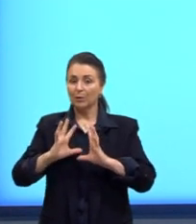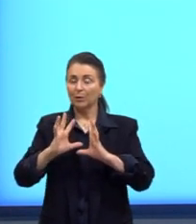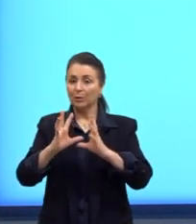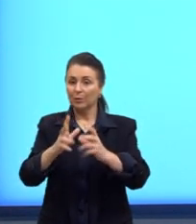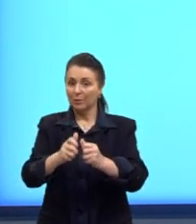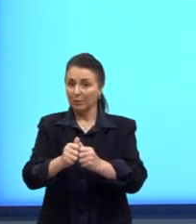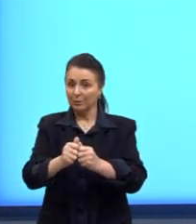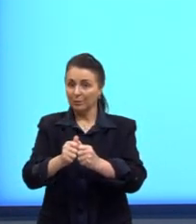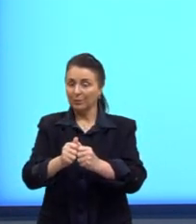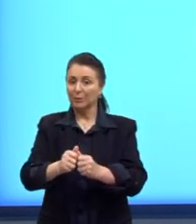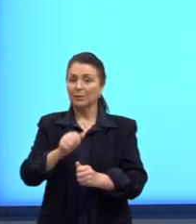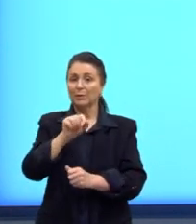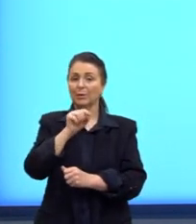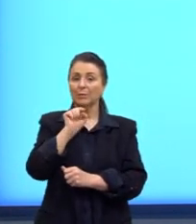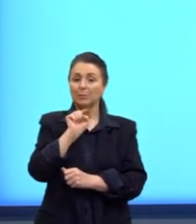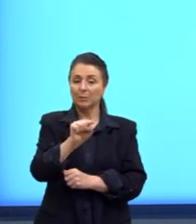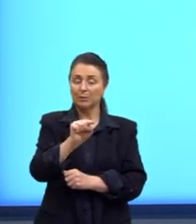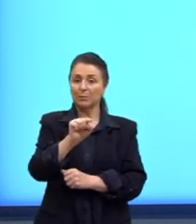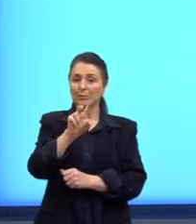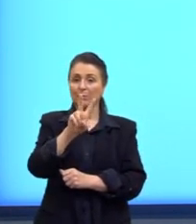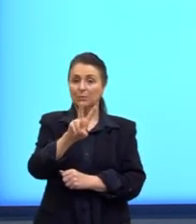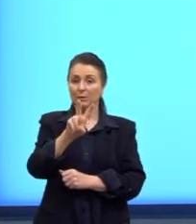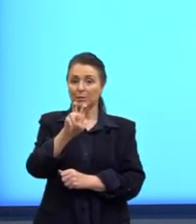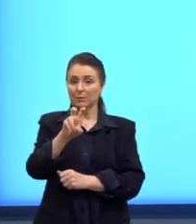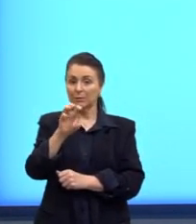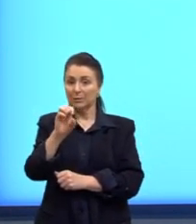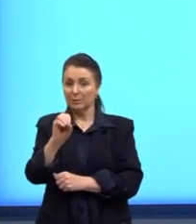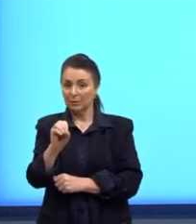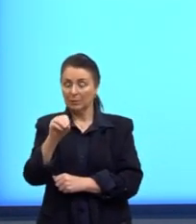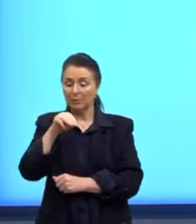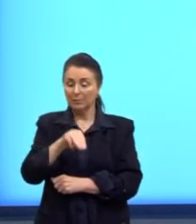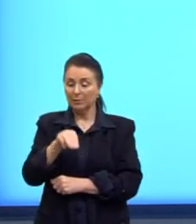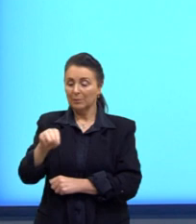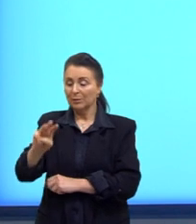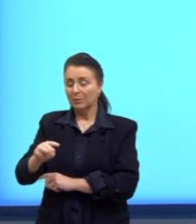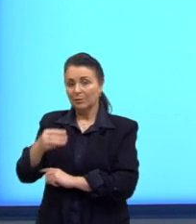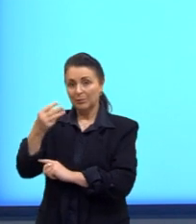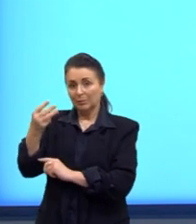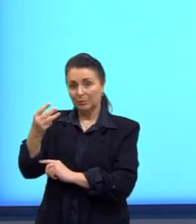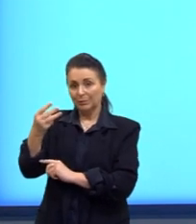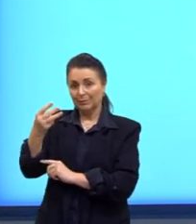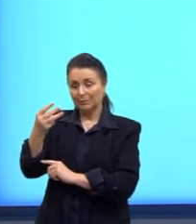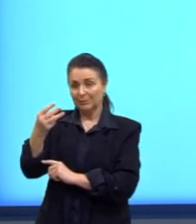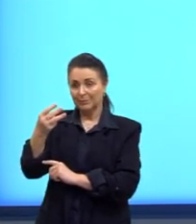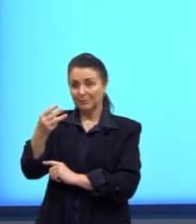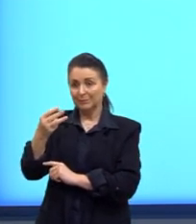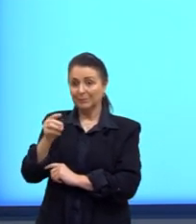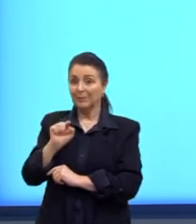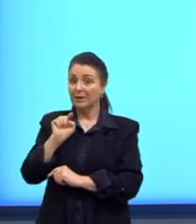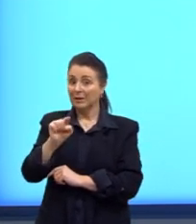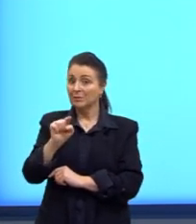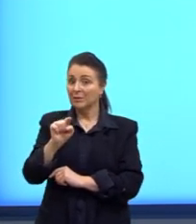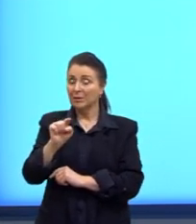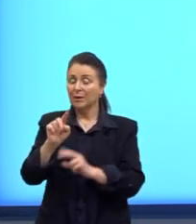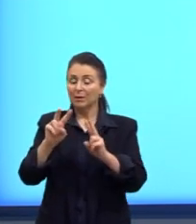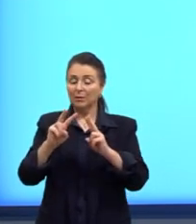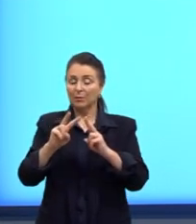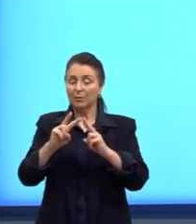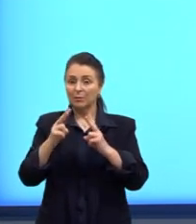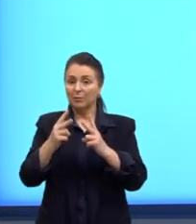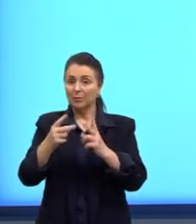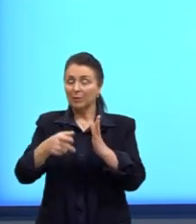seria de 1250 milímetros cúbicos. Isso aqui, gente, seria o volume